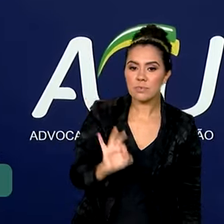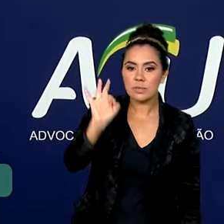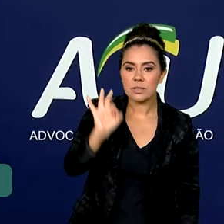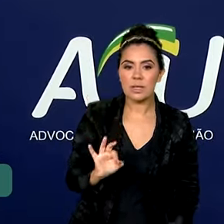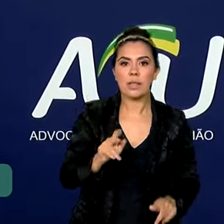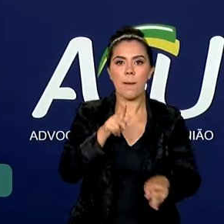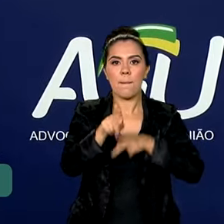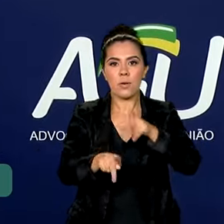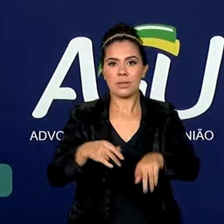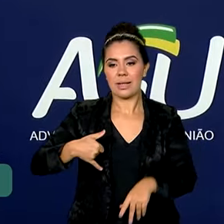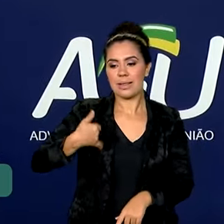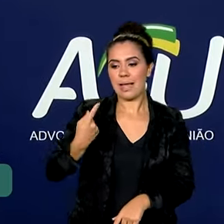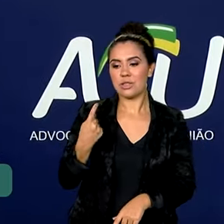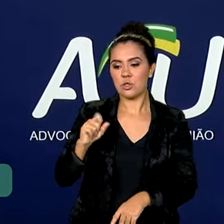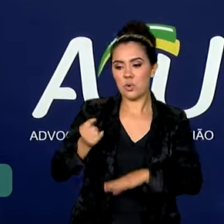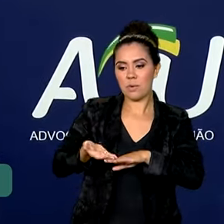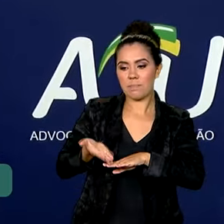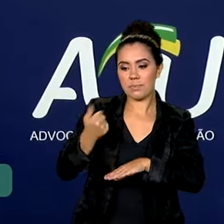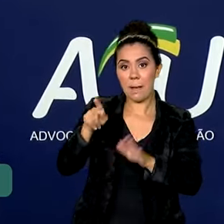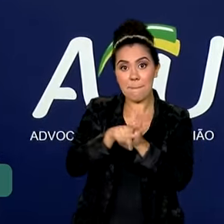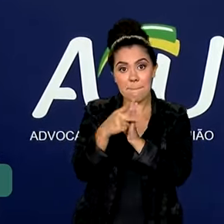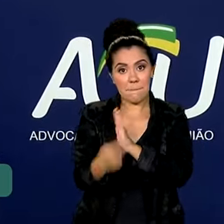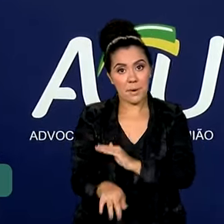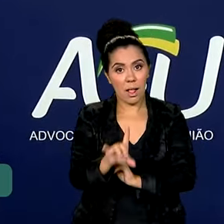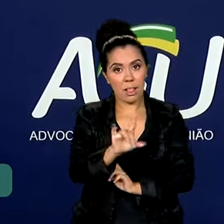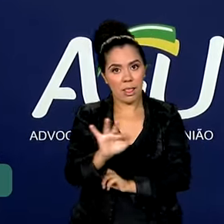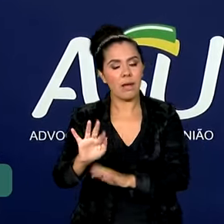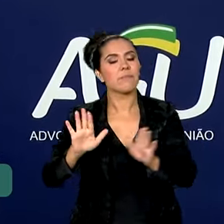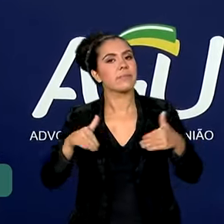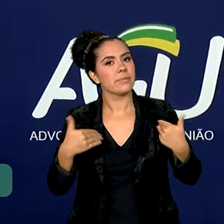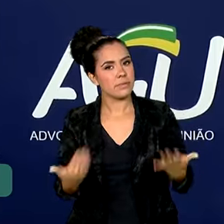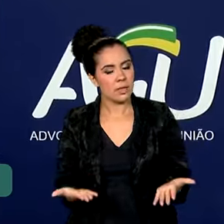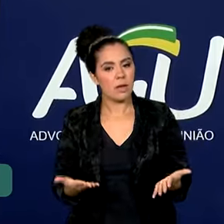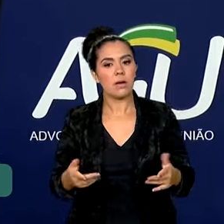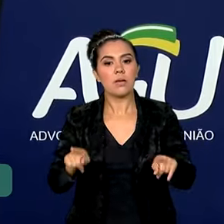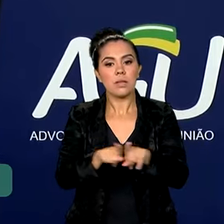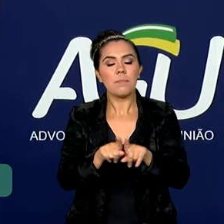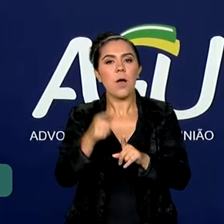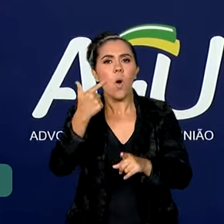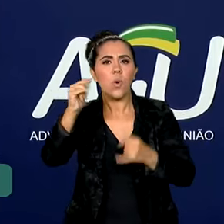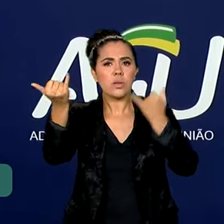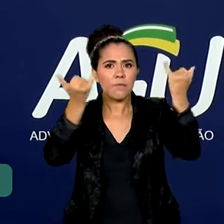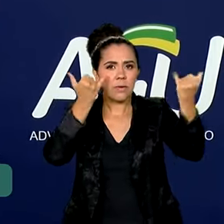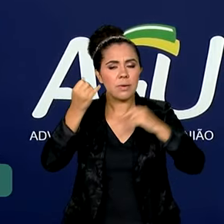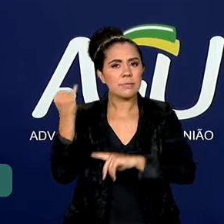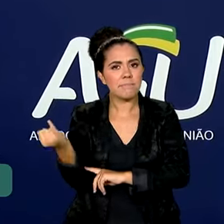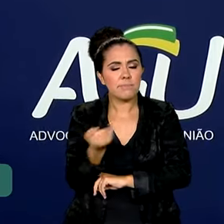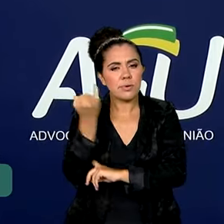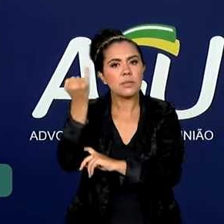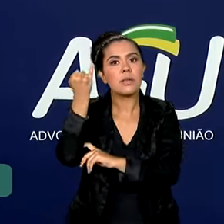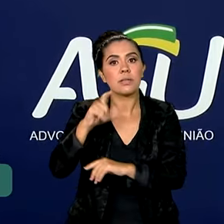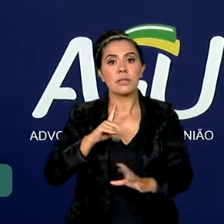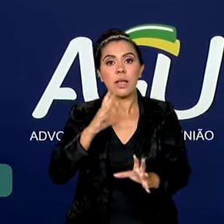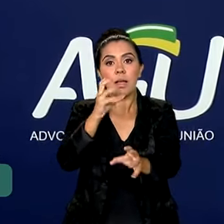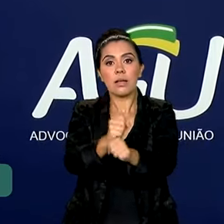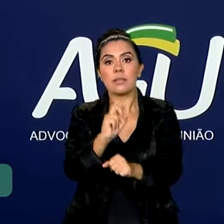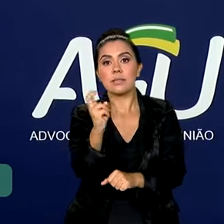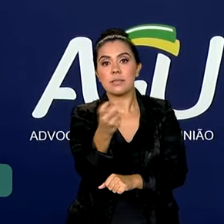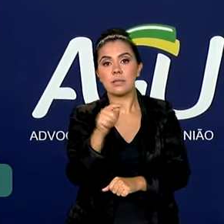18 anos do DF. Então, realmente, outro dado que para mim é muito impactante, é que teve inscrições de 5